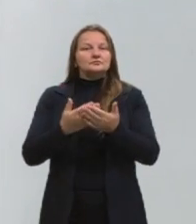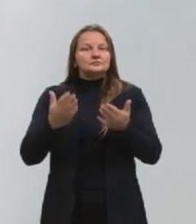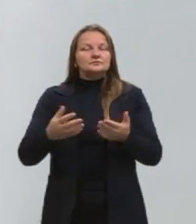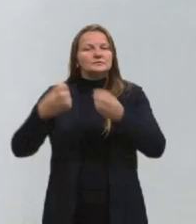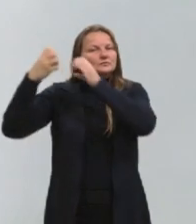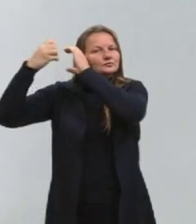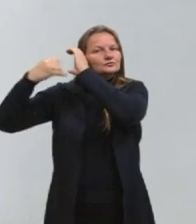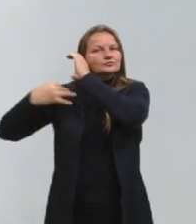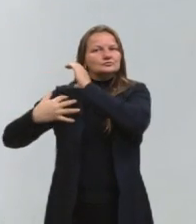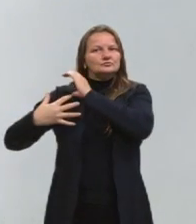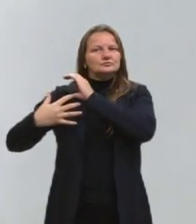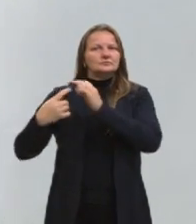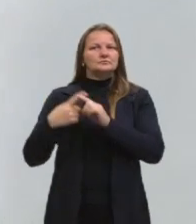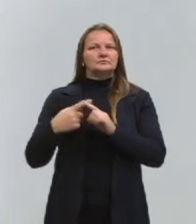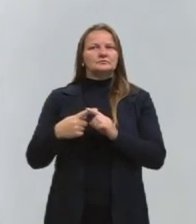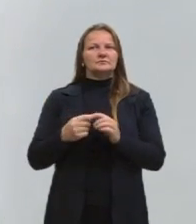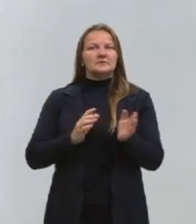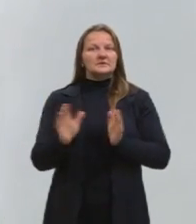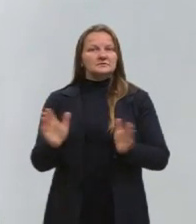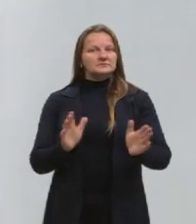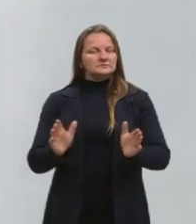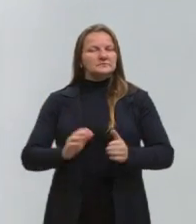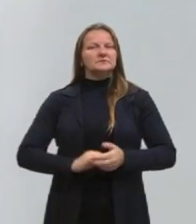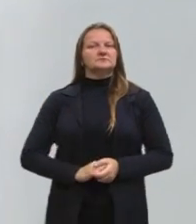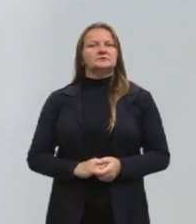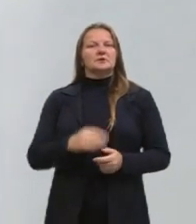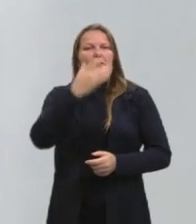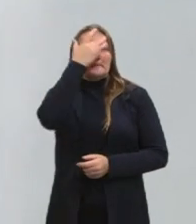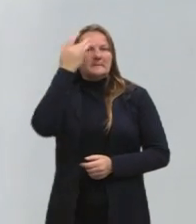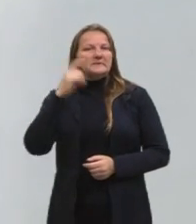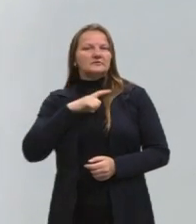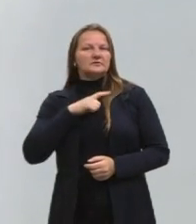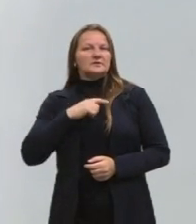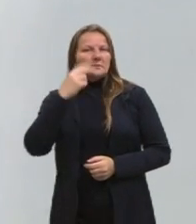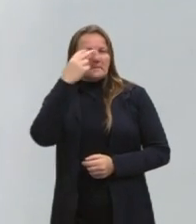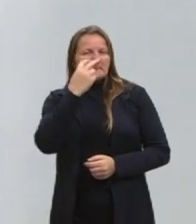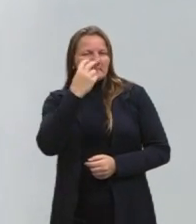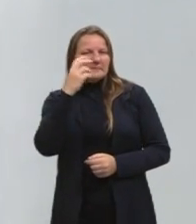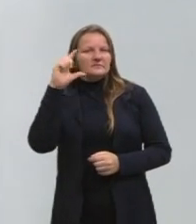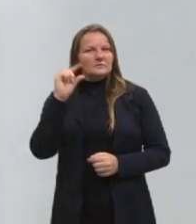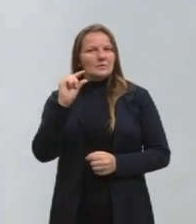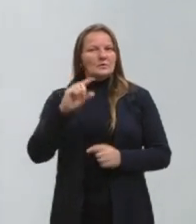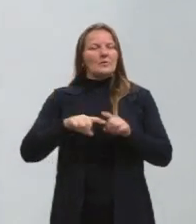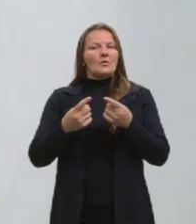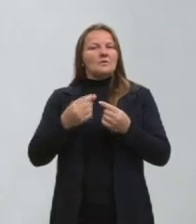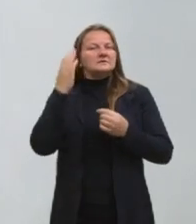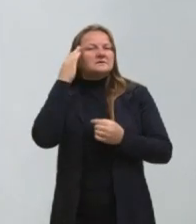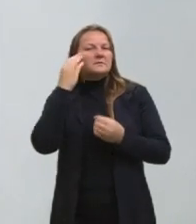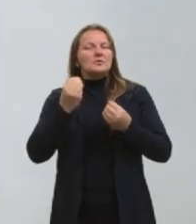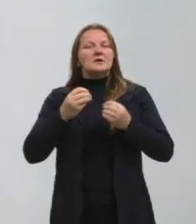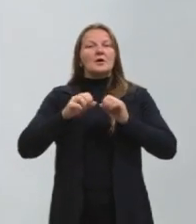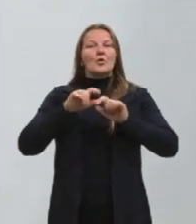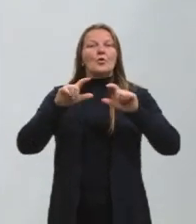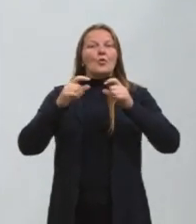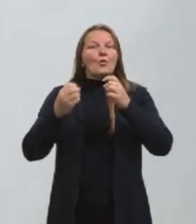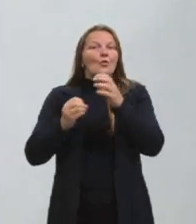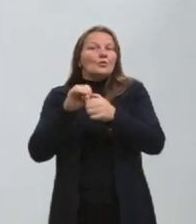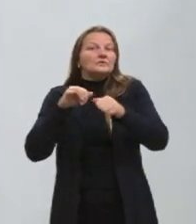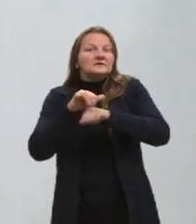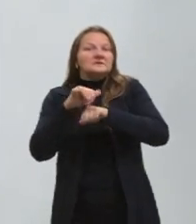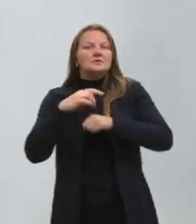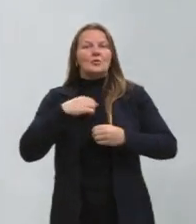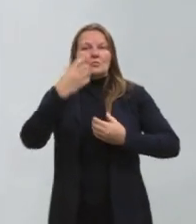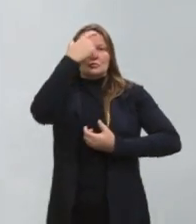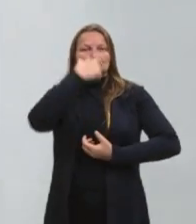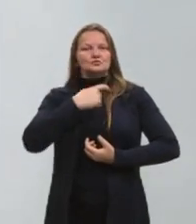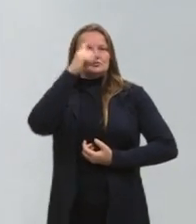audiodescrição por questões de acessibilidade para pessoas que têm baixa visão, para que elas possam saber o que está acontecendo, como é que eu